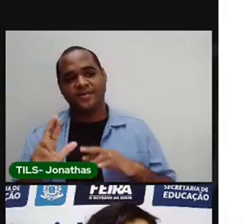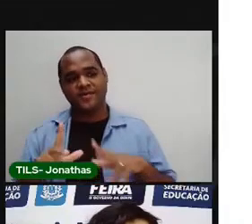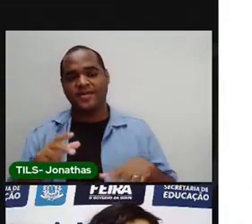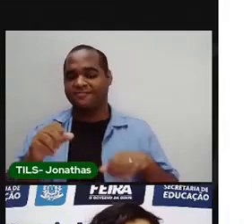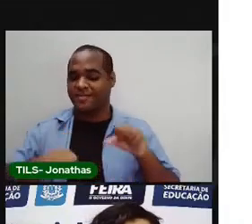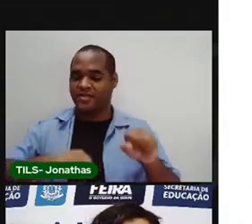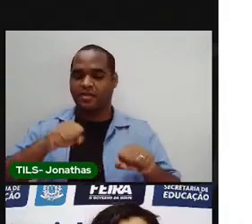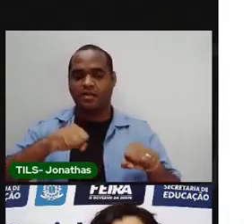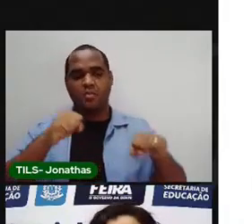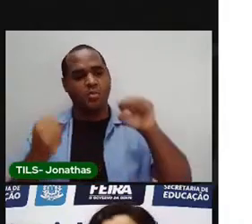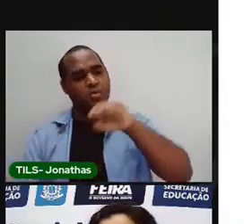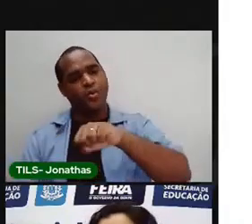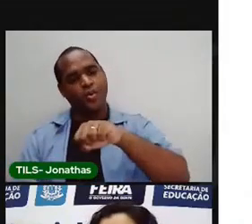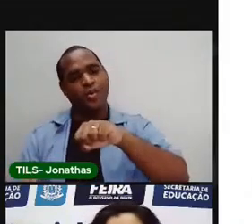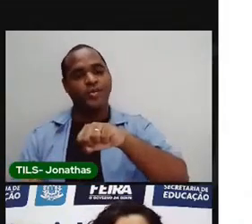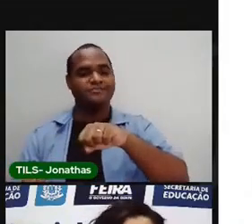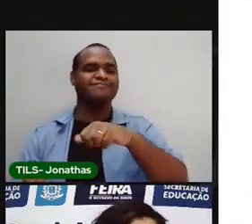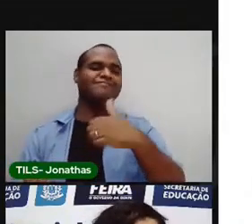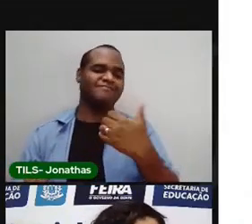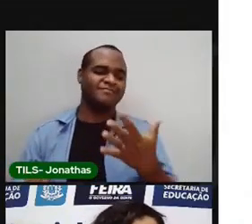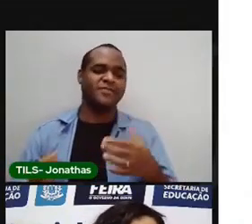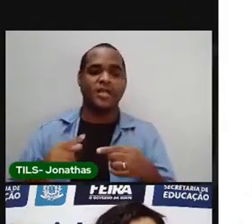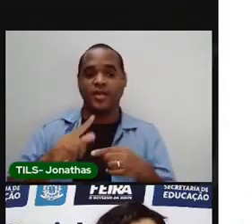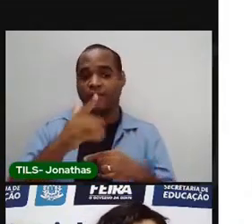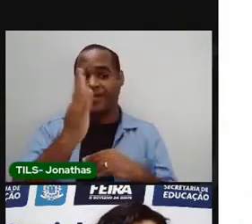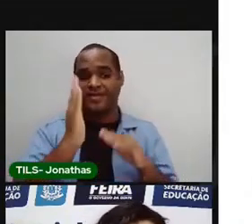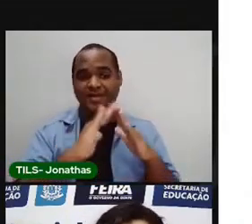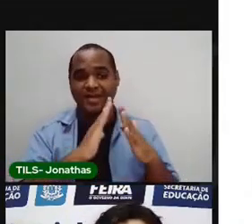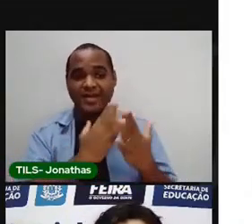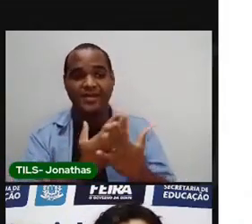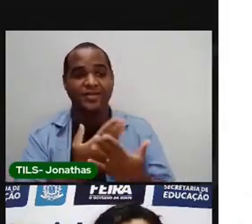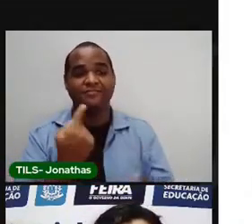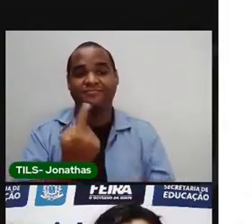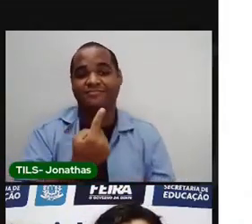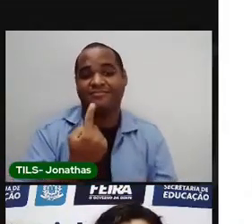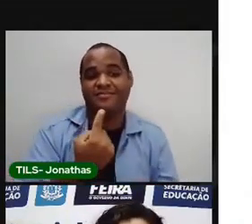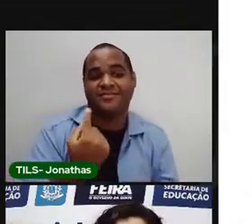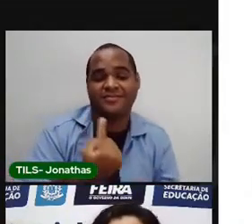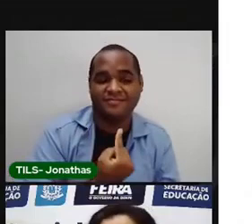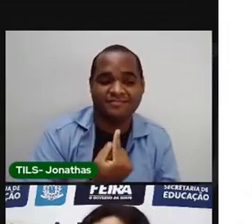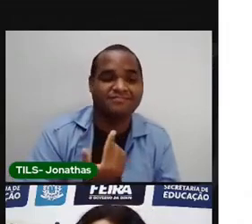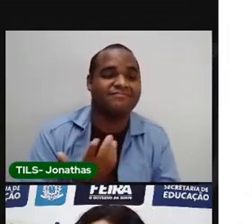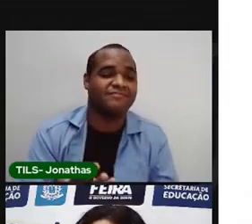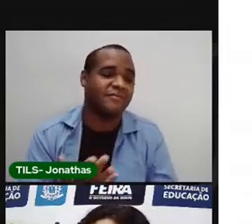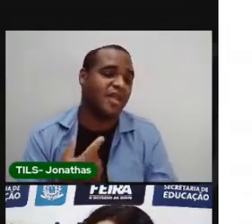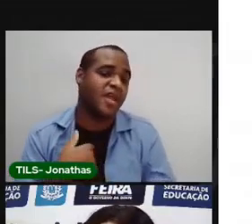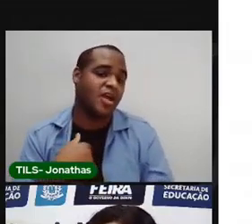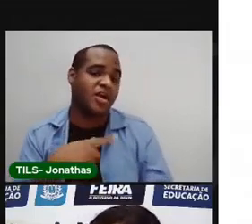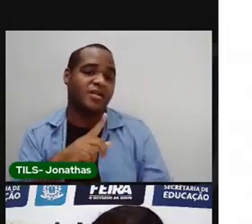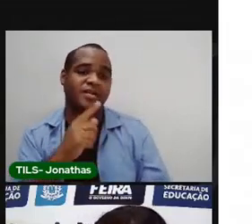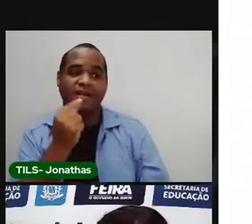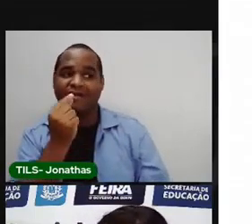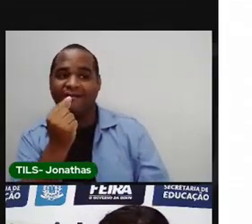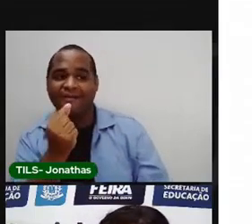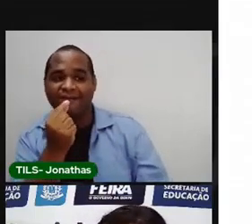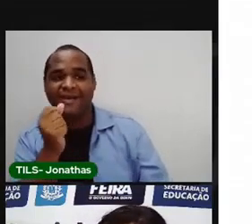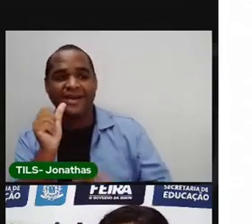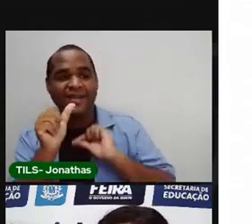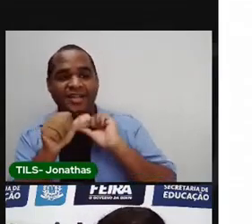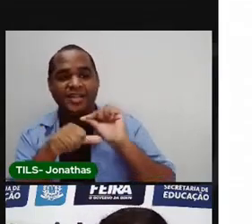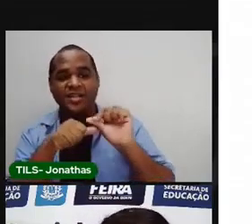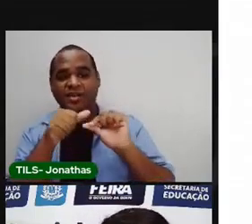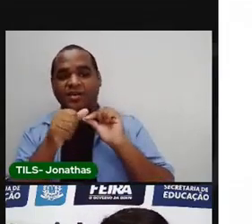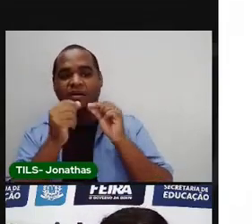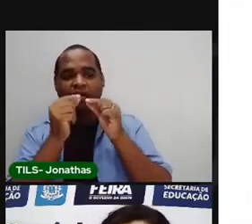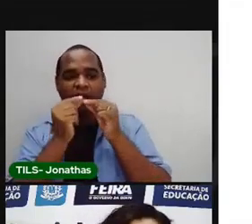bicicleta. De quando eu fui pra escola pela primeira vez. Quando eu mudei o dente da frente e